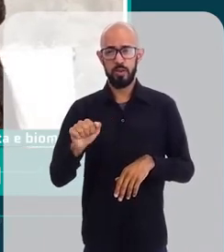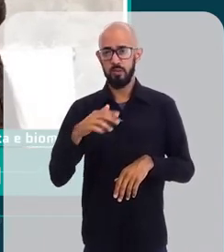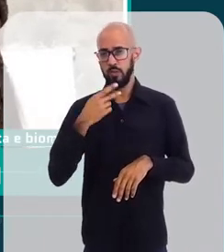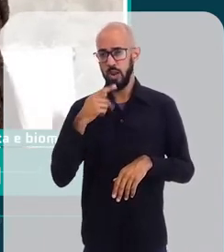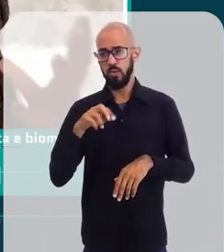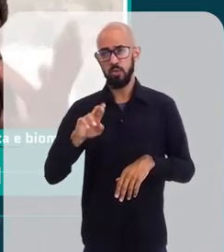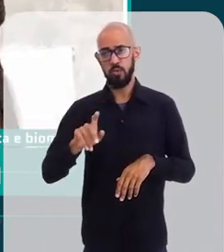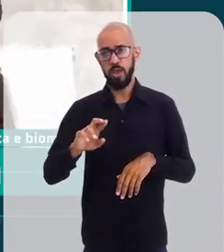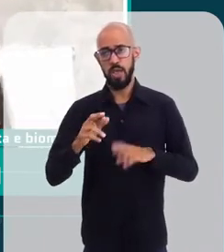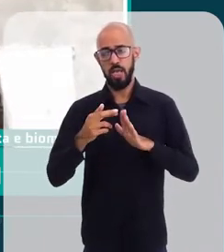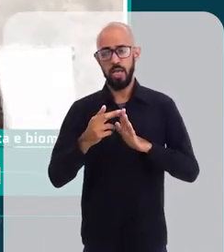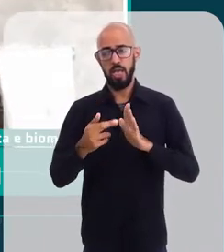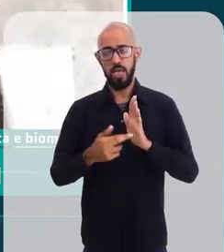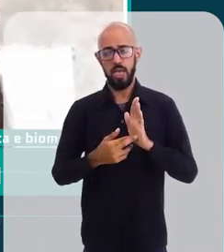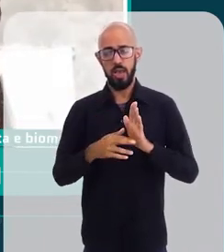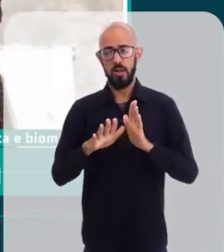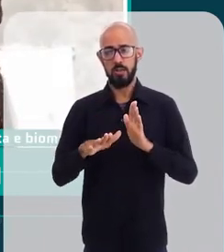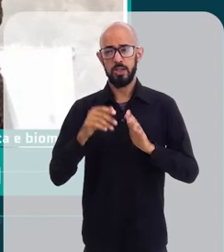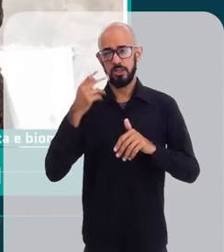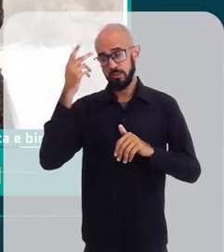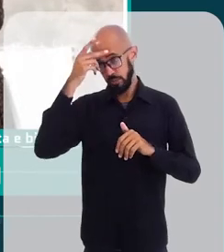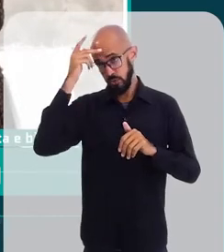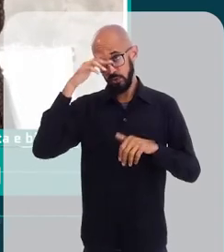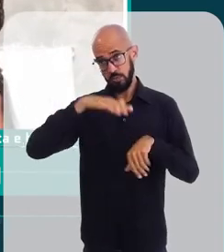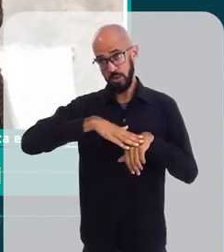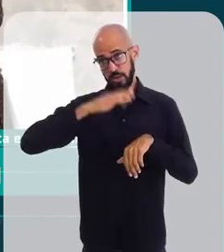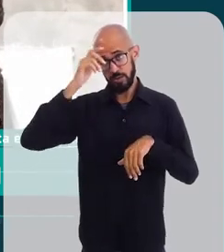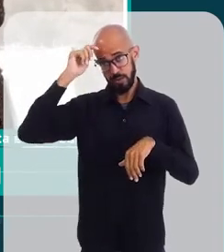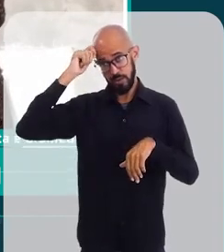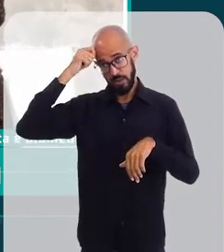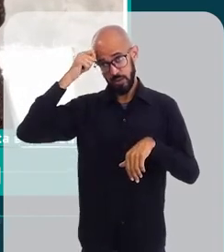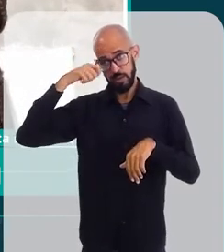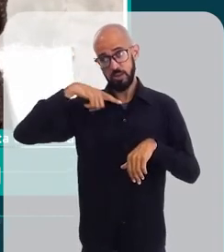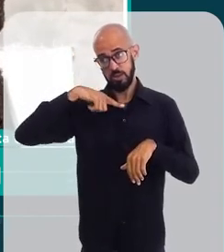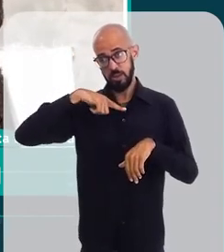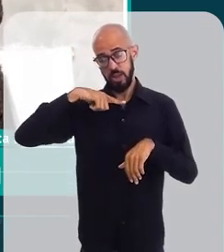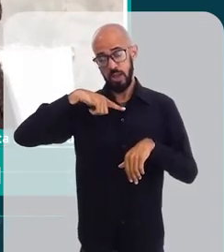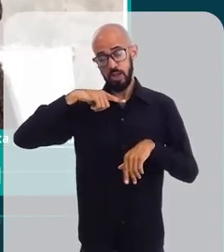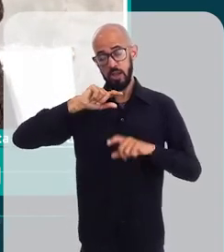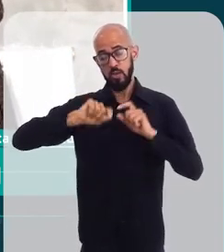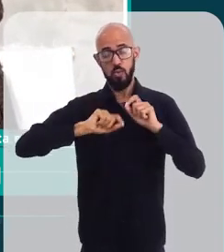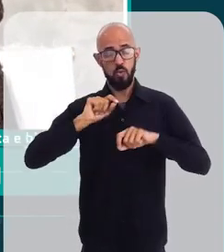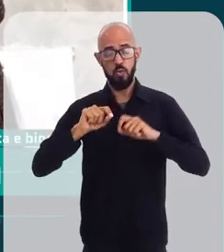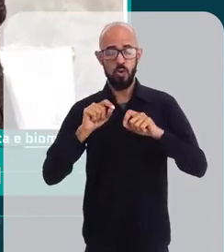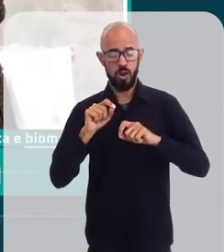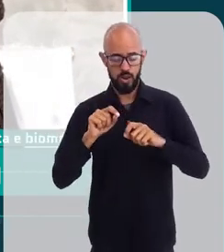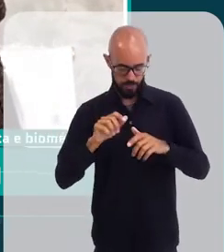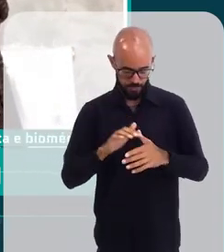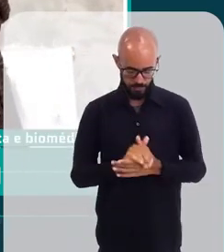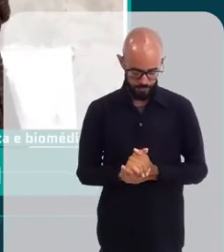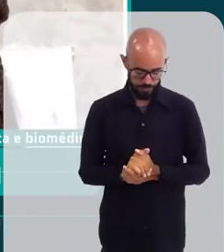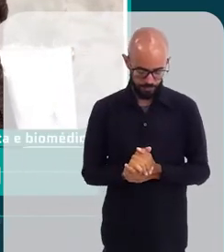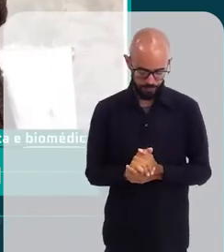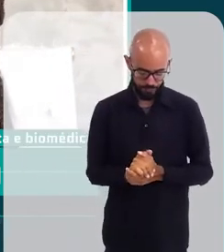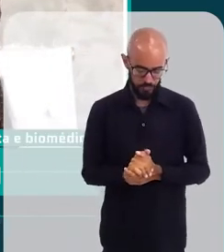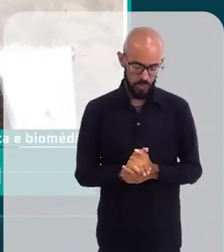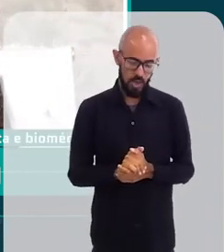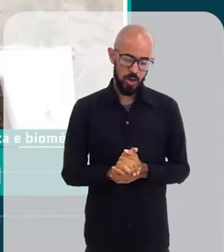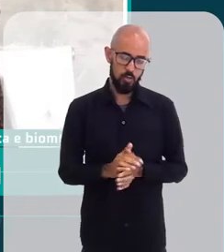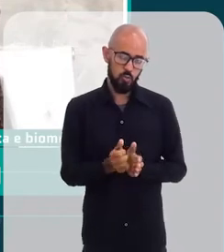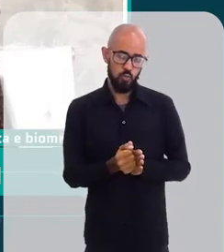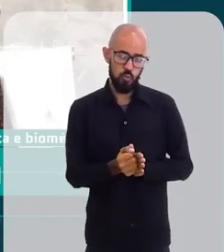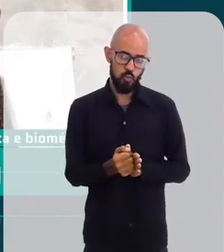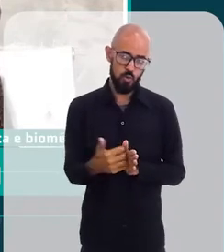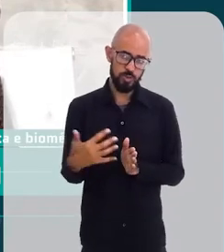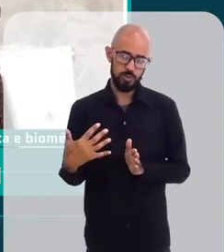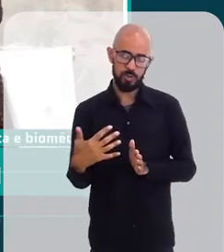não é uma regra, mas a grande maioria das pessoas de fototipo alto tem maior produção de seco, porque o tamanho